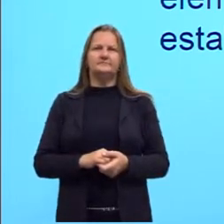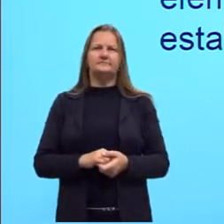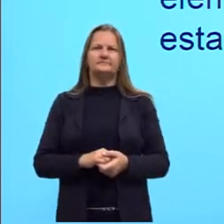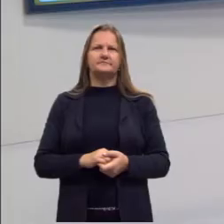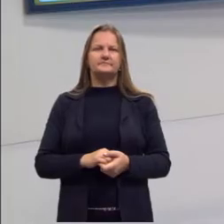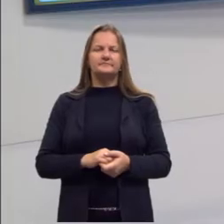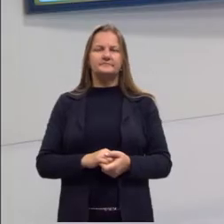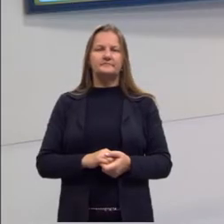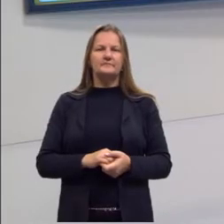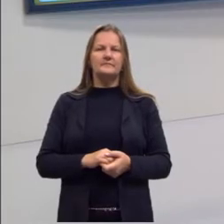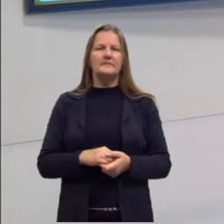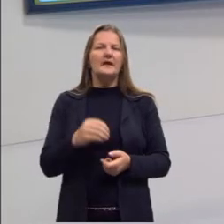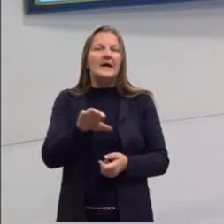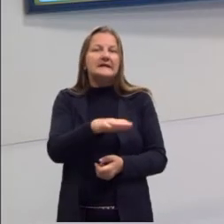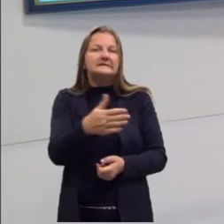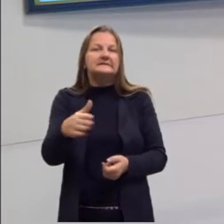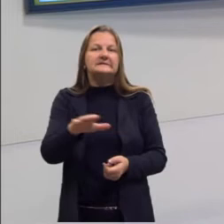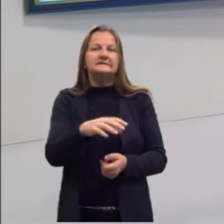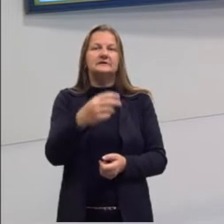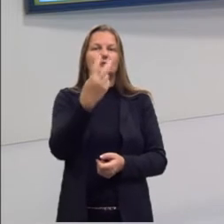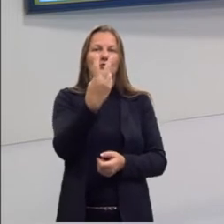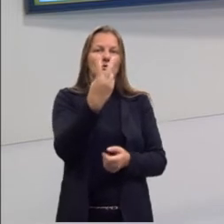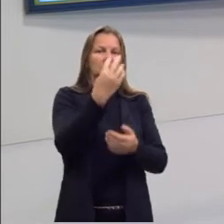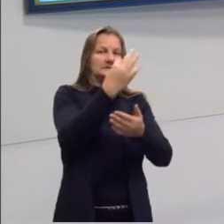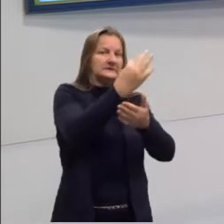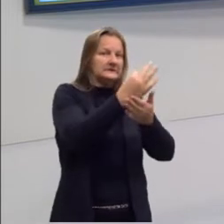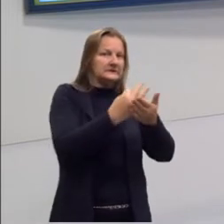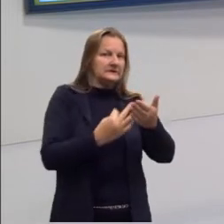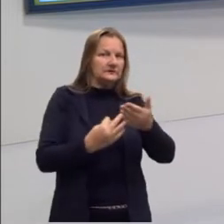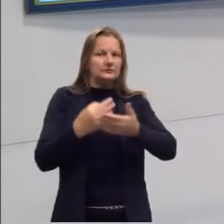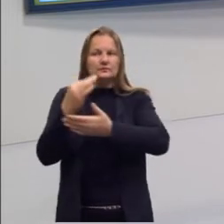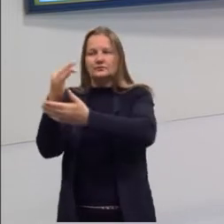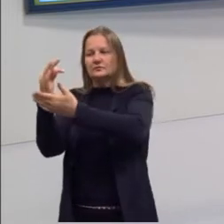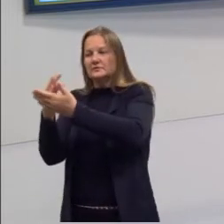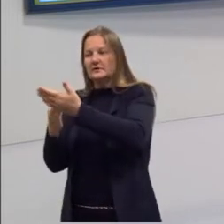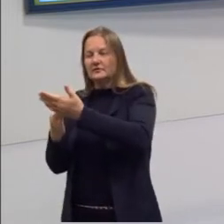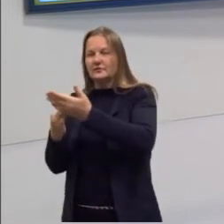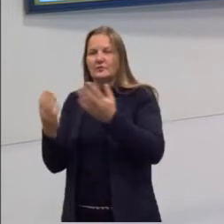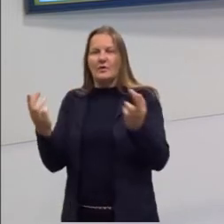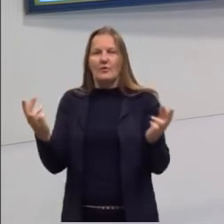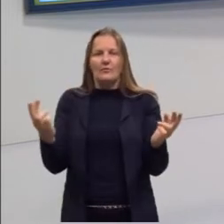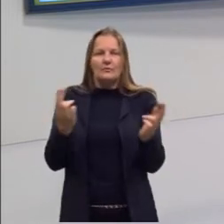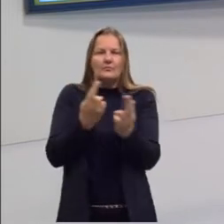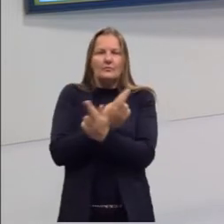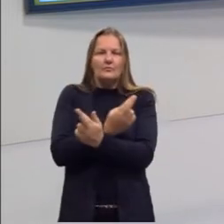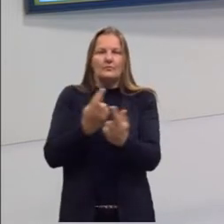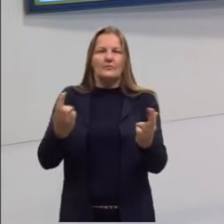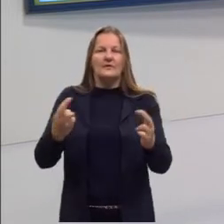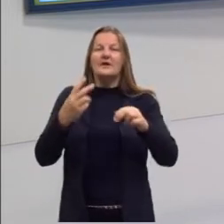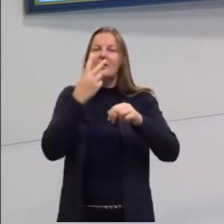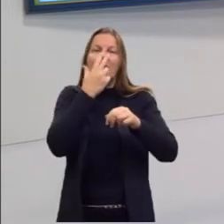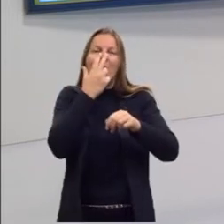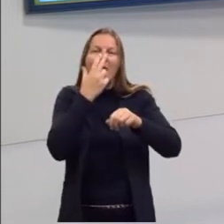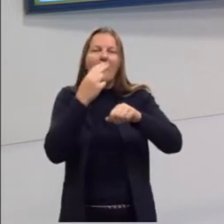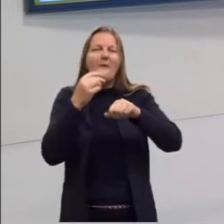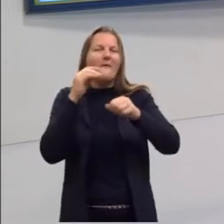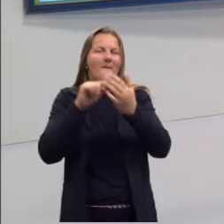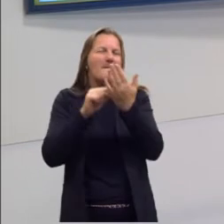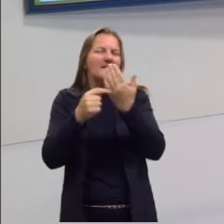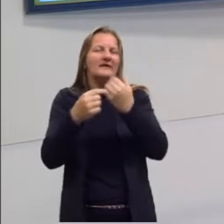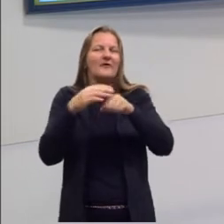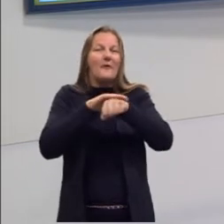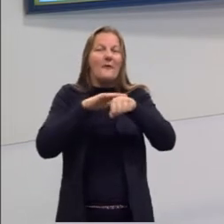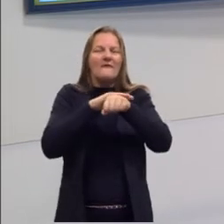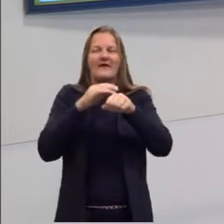tem, ao menos, dois textos que conversam entre si. E eu quero lembrar pra vocês